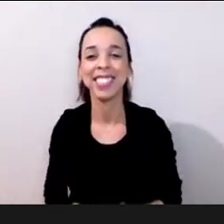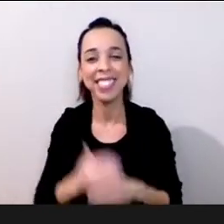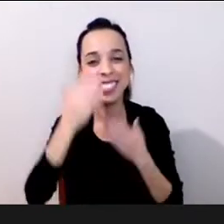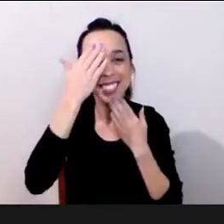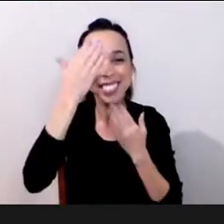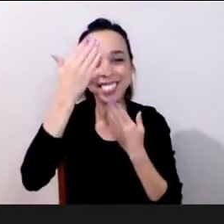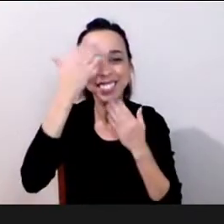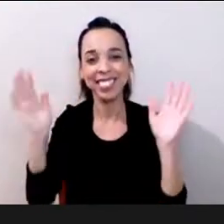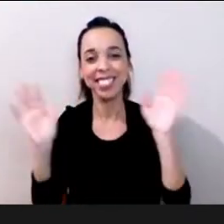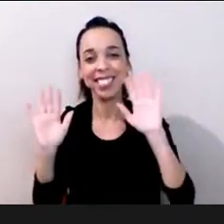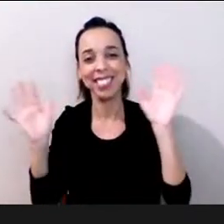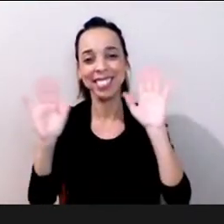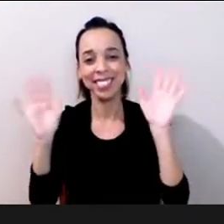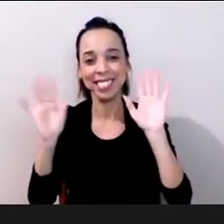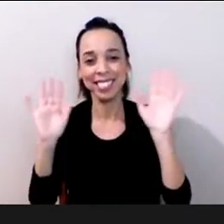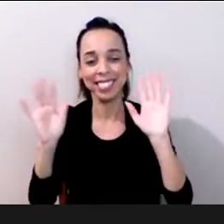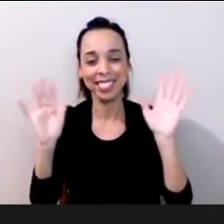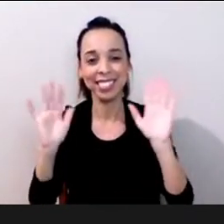tchau tchau Tchau.